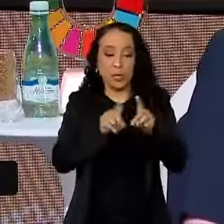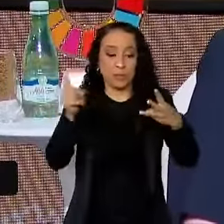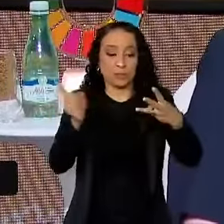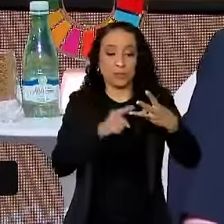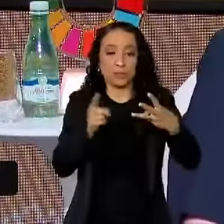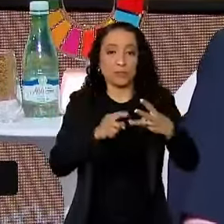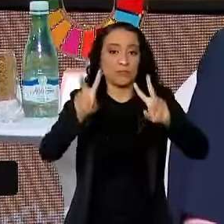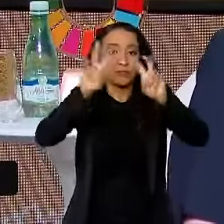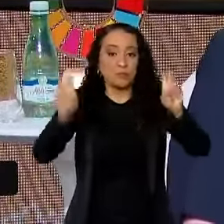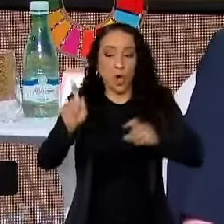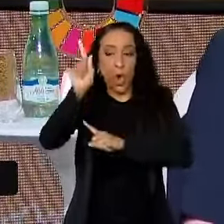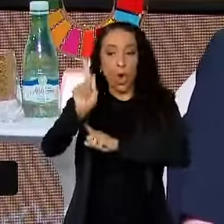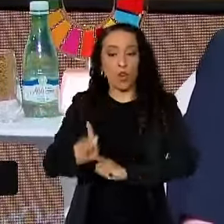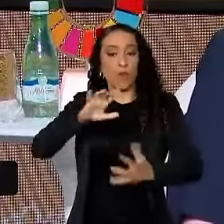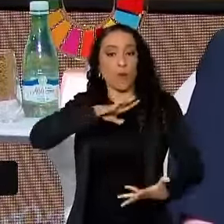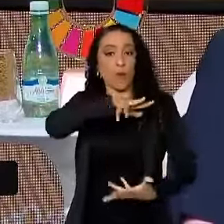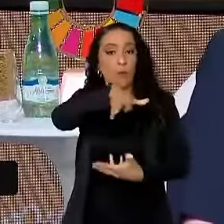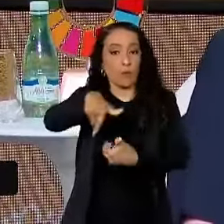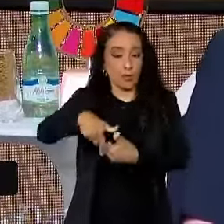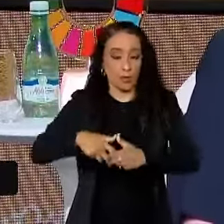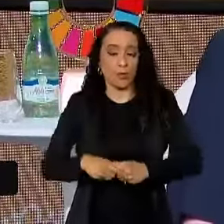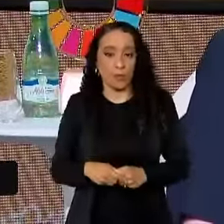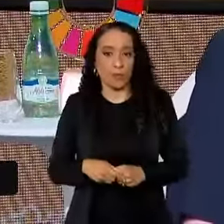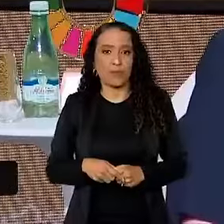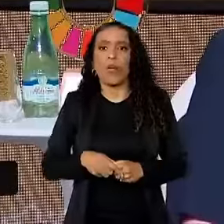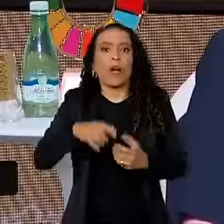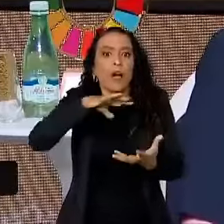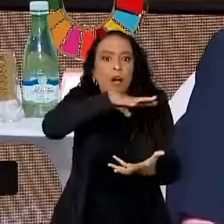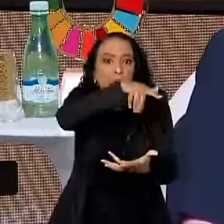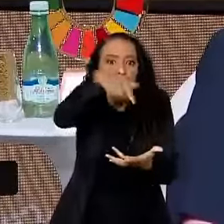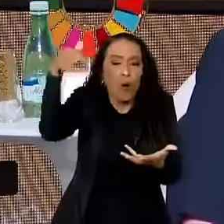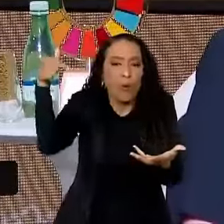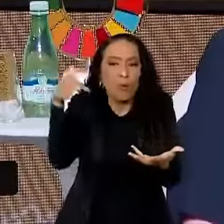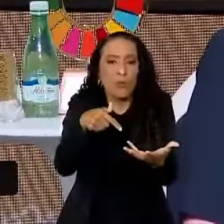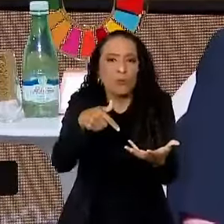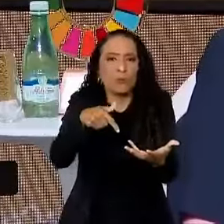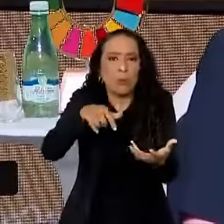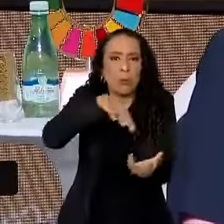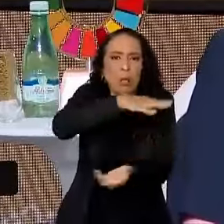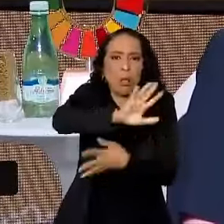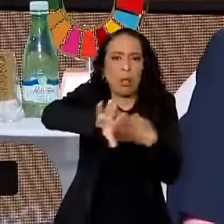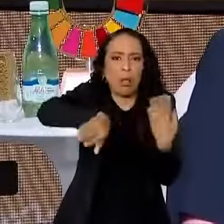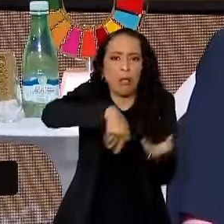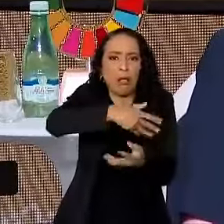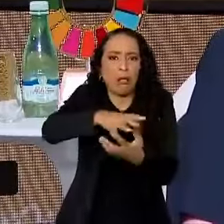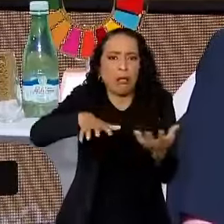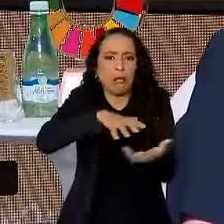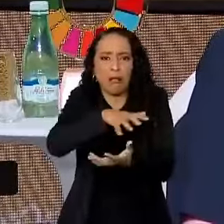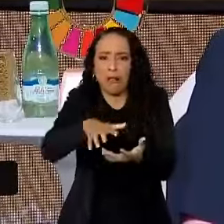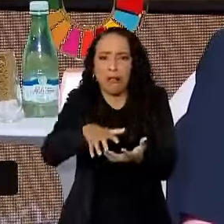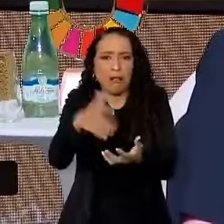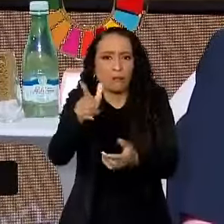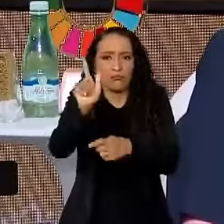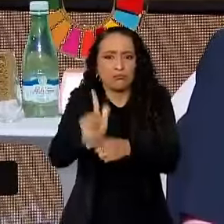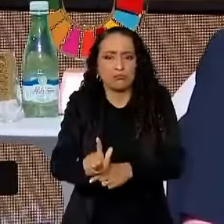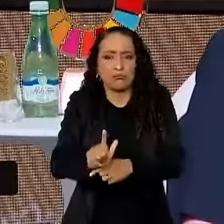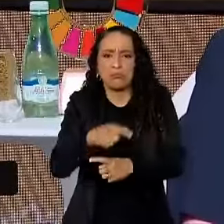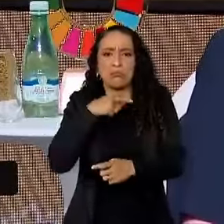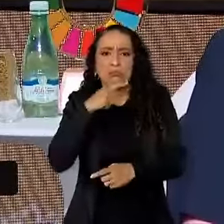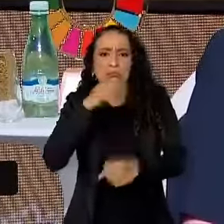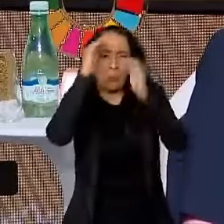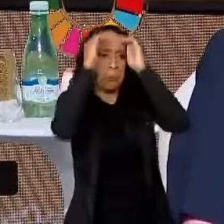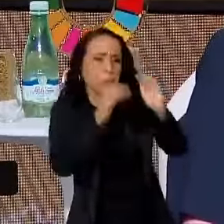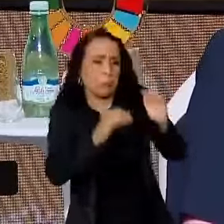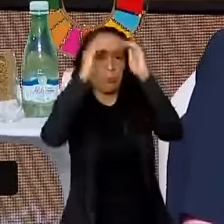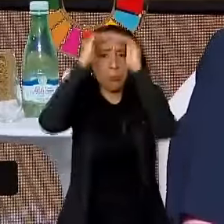discutir a questão da governança mundial. O mundo está desgovernado. Ninguém respeita ninguém.